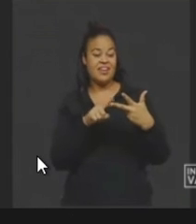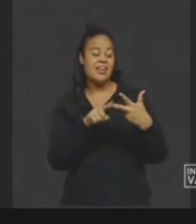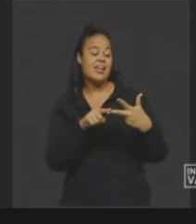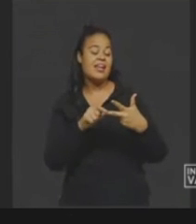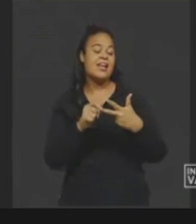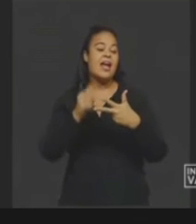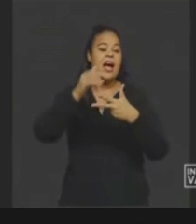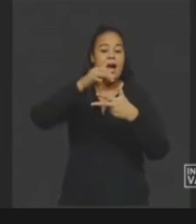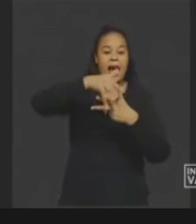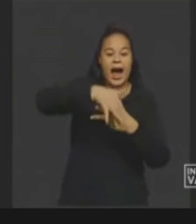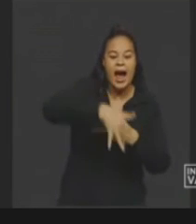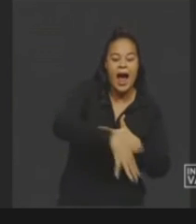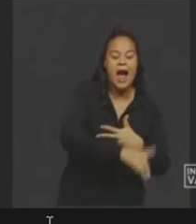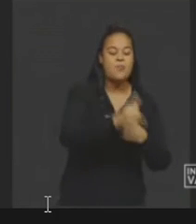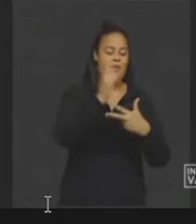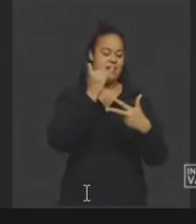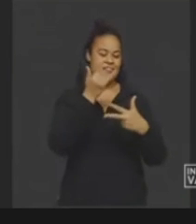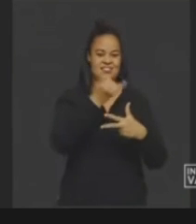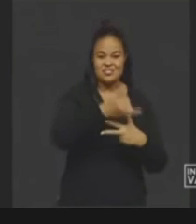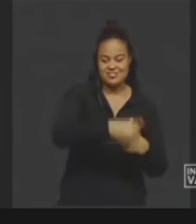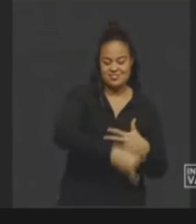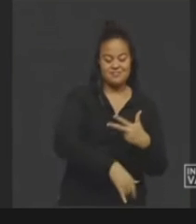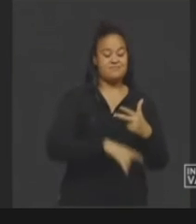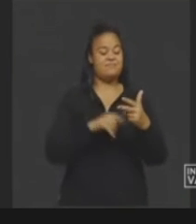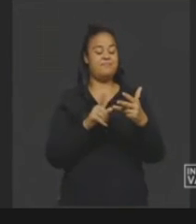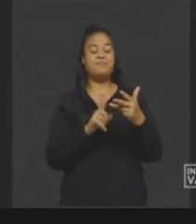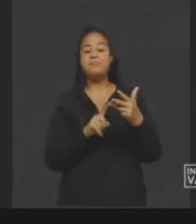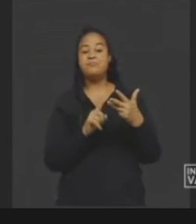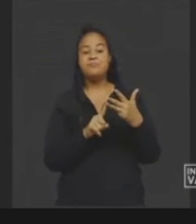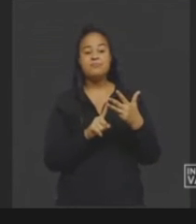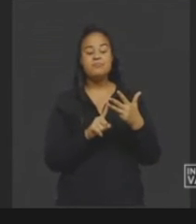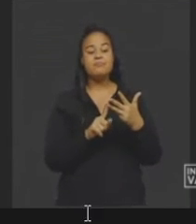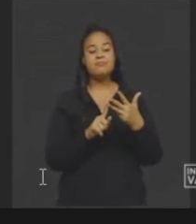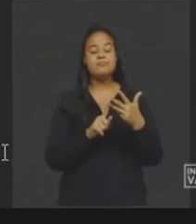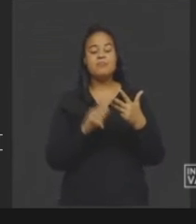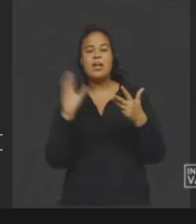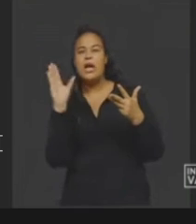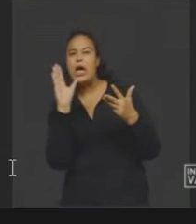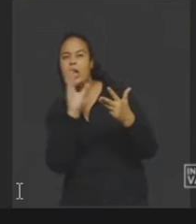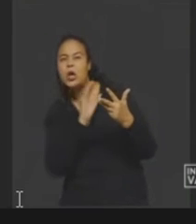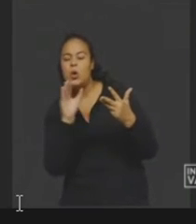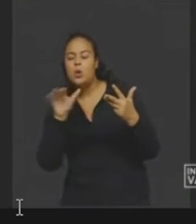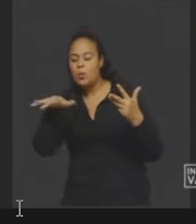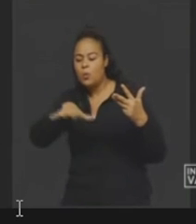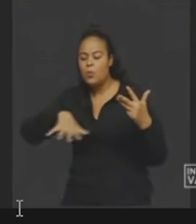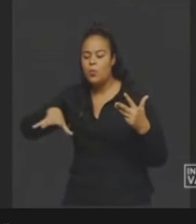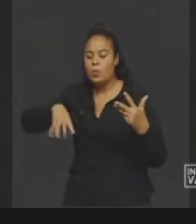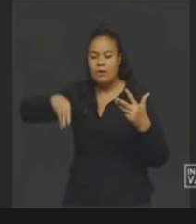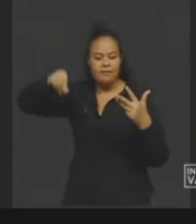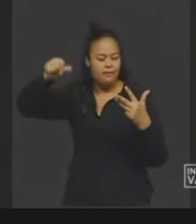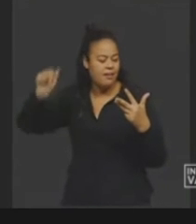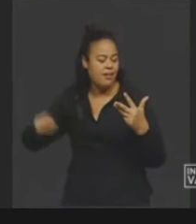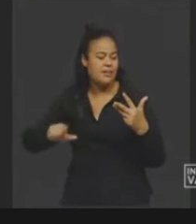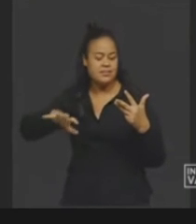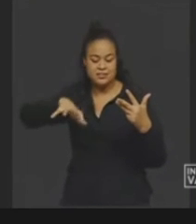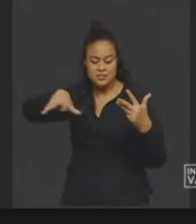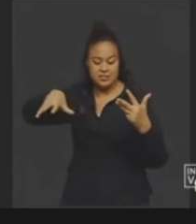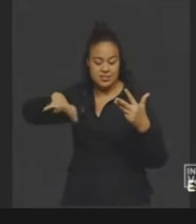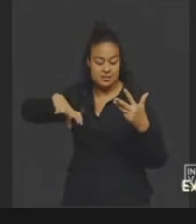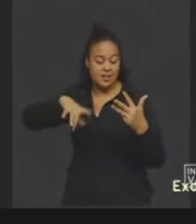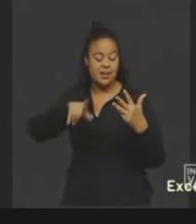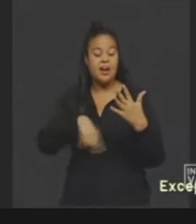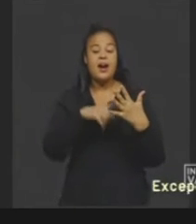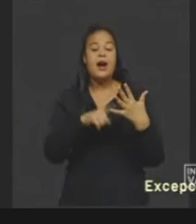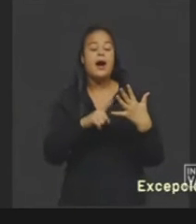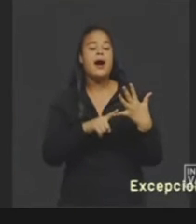rios energia geotérmica que utiliza o calor que vem do centro da terra energia de biomassa que utiliza